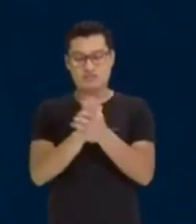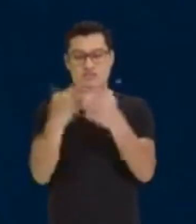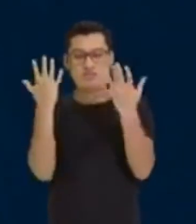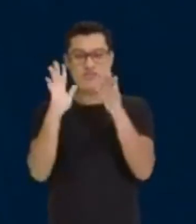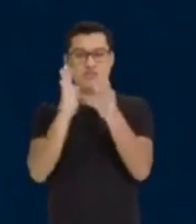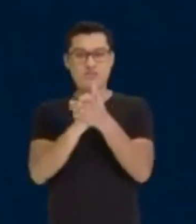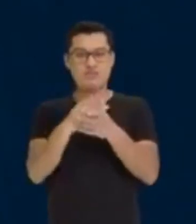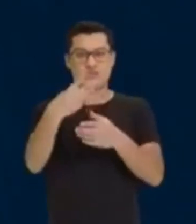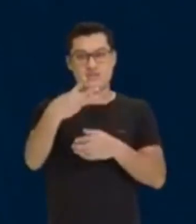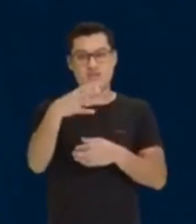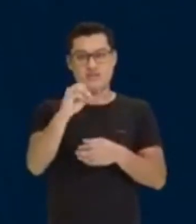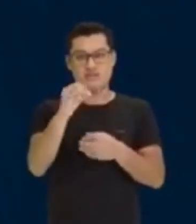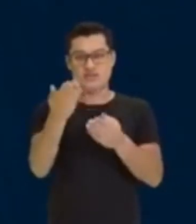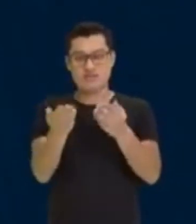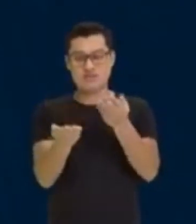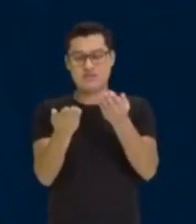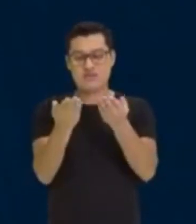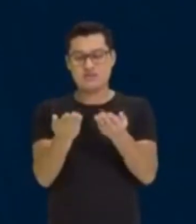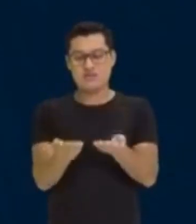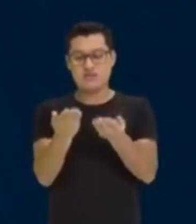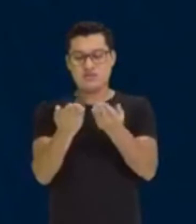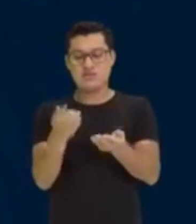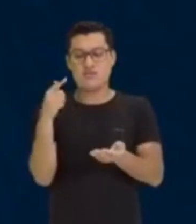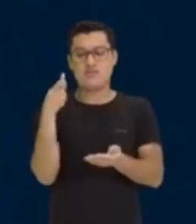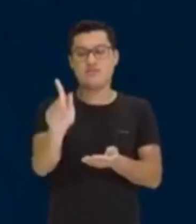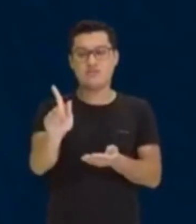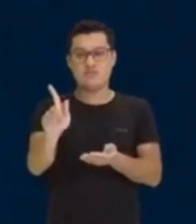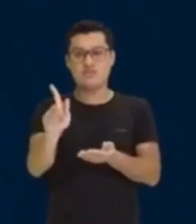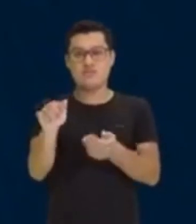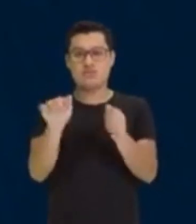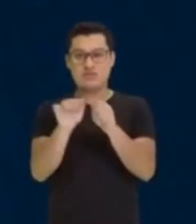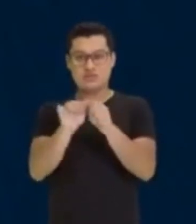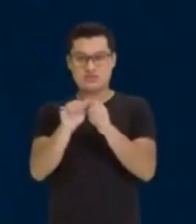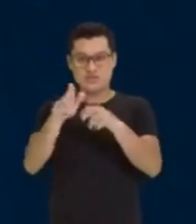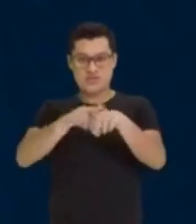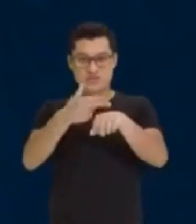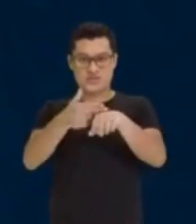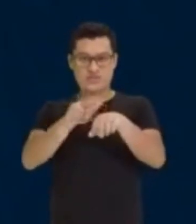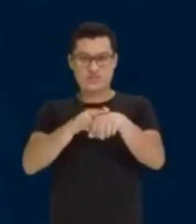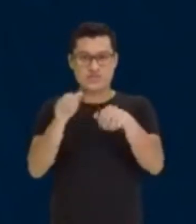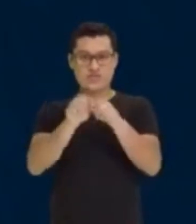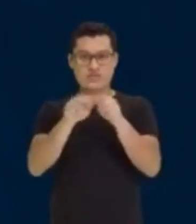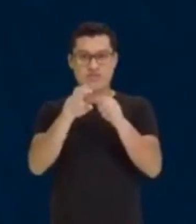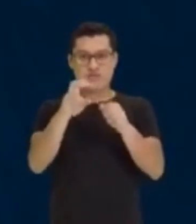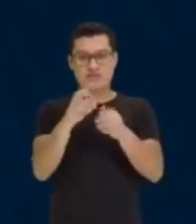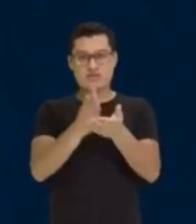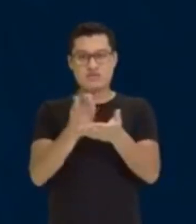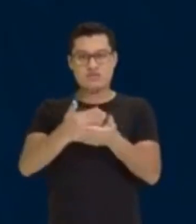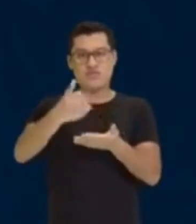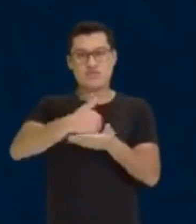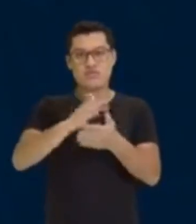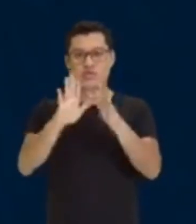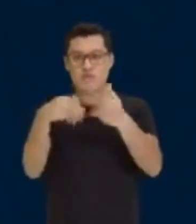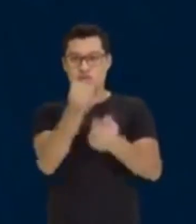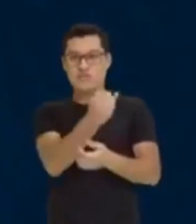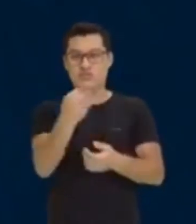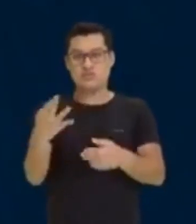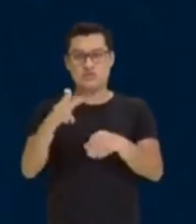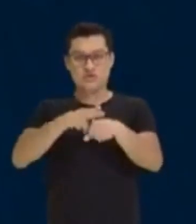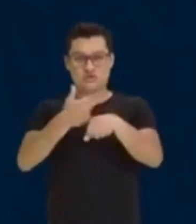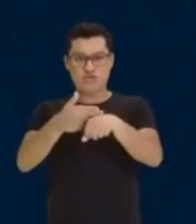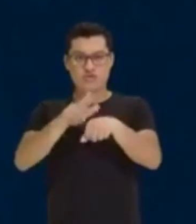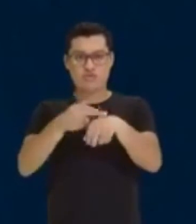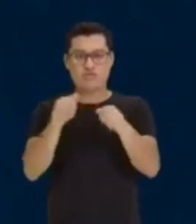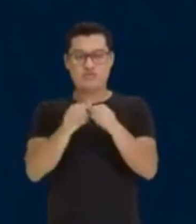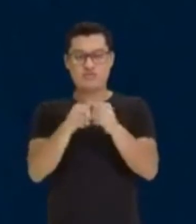300 gramas de chocolate. No entanto, faremos 5 bolos. Qual a quantidade de chocolate que necessitamos? Gente, isso é